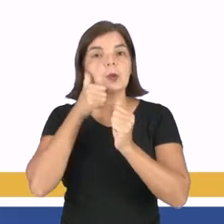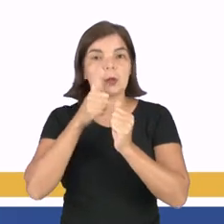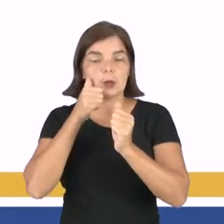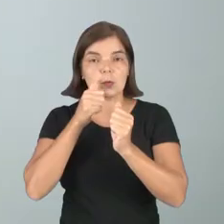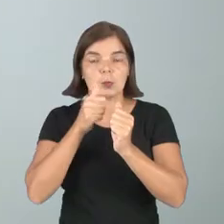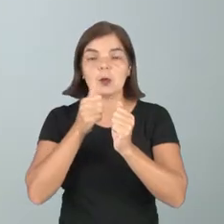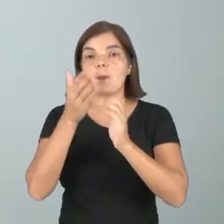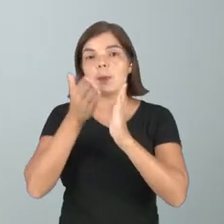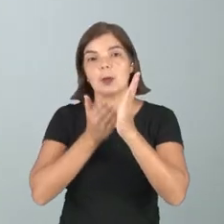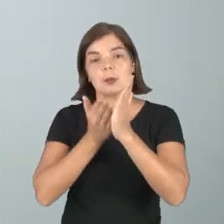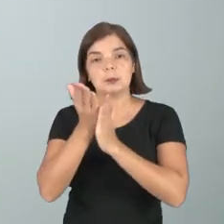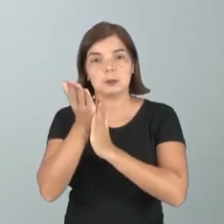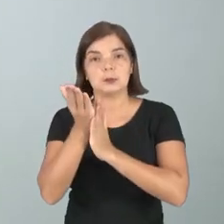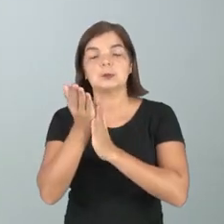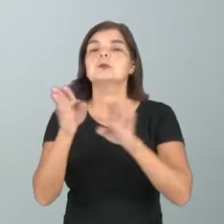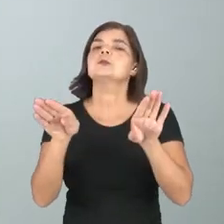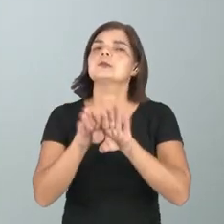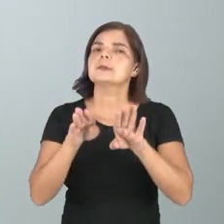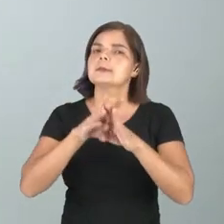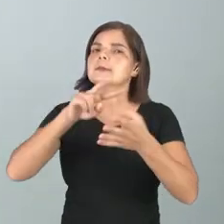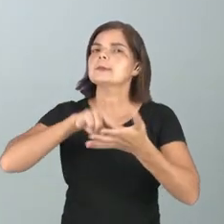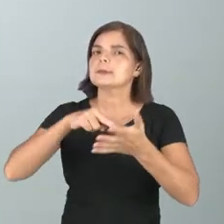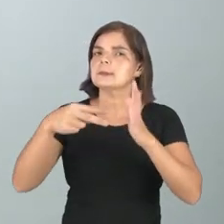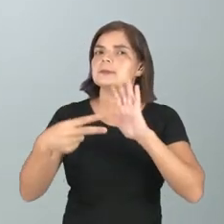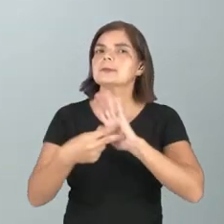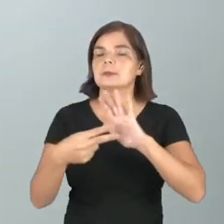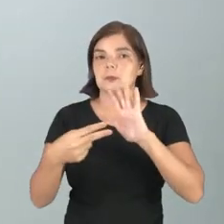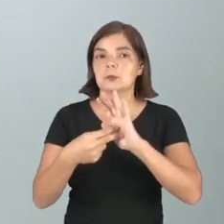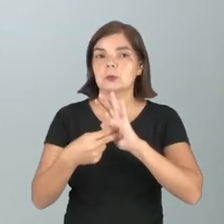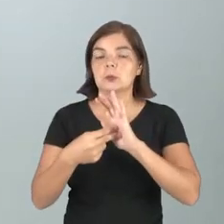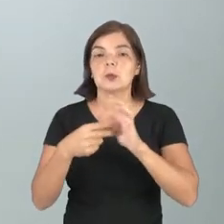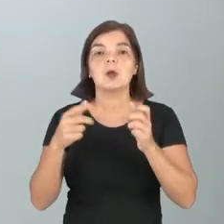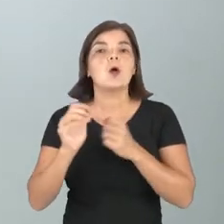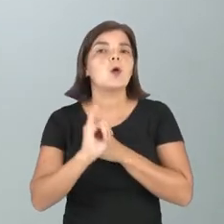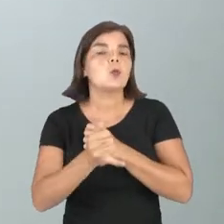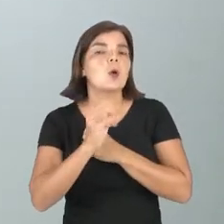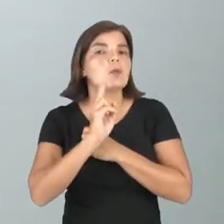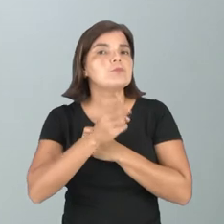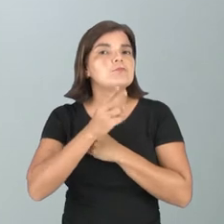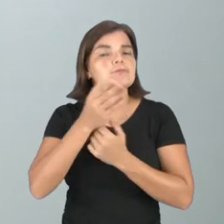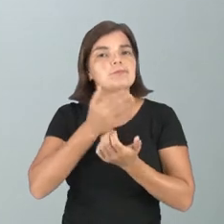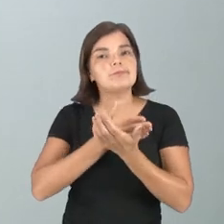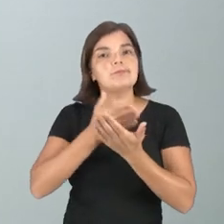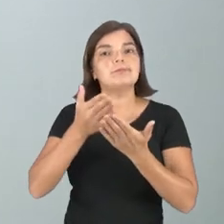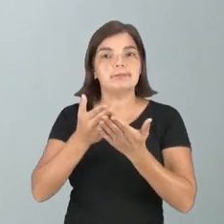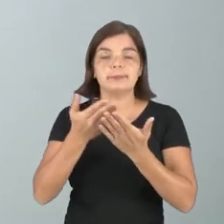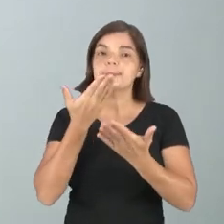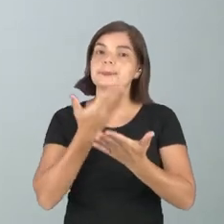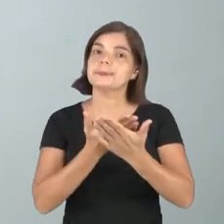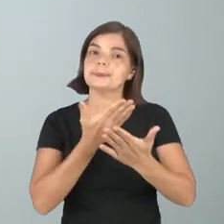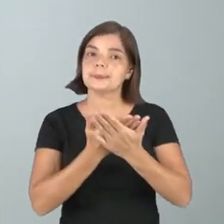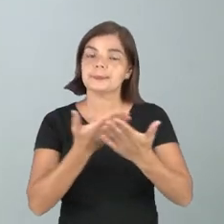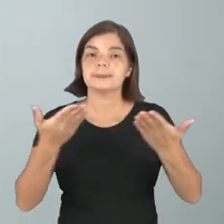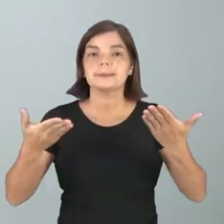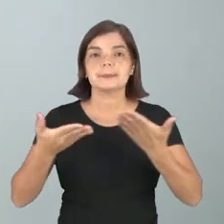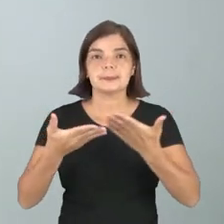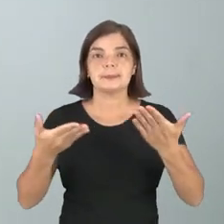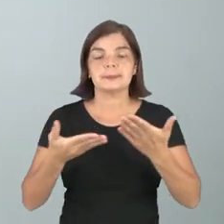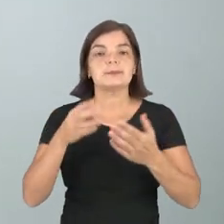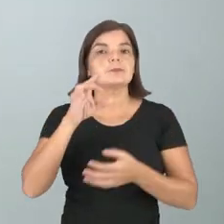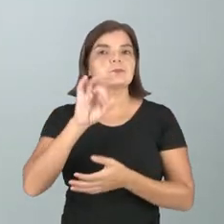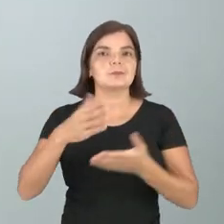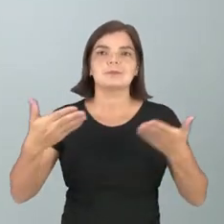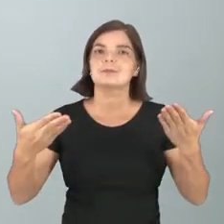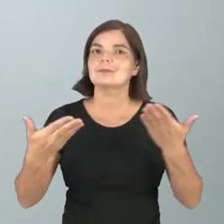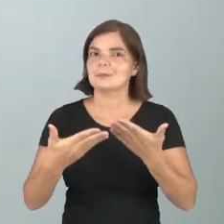Na verdade, gente, este micro-conto é o mesmo que iniciamos a nossa aula de hoje. Só que agora, nós